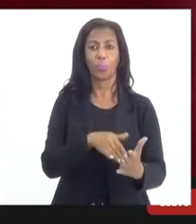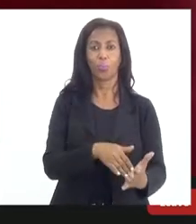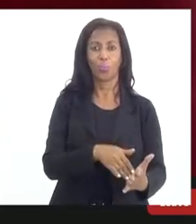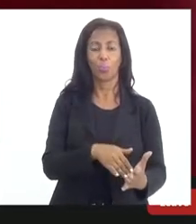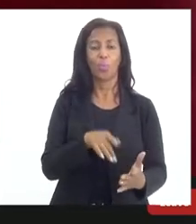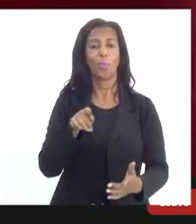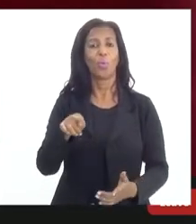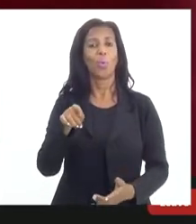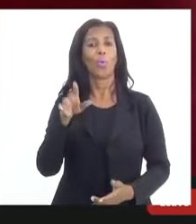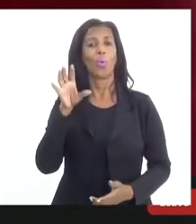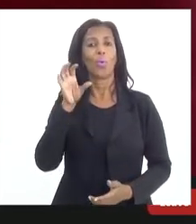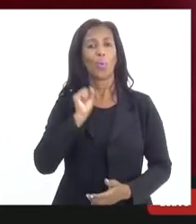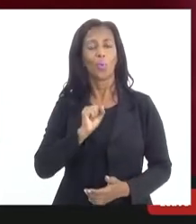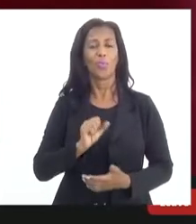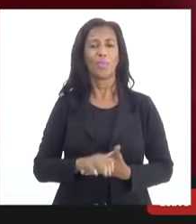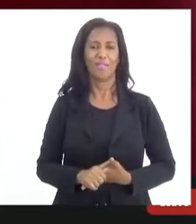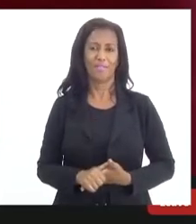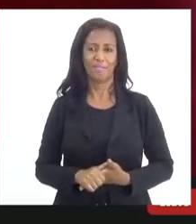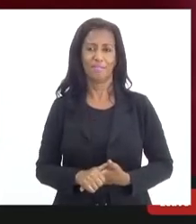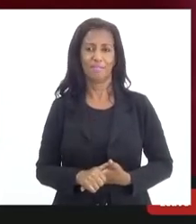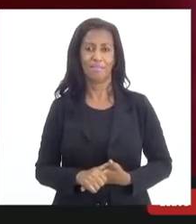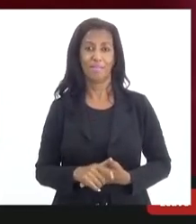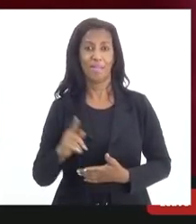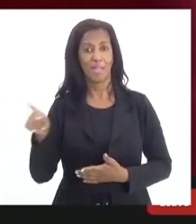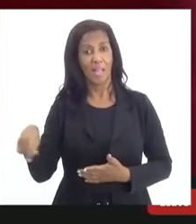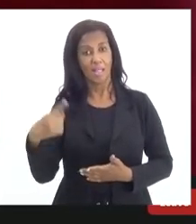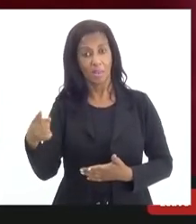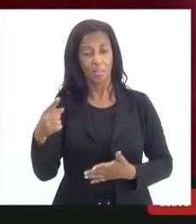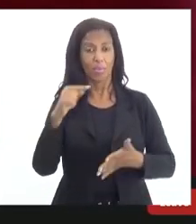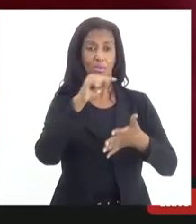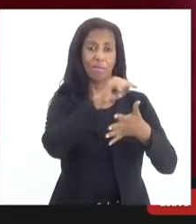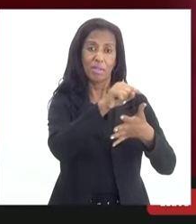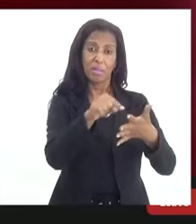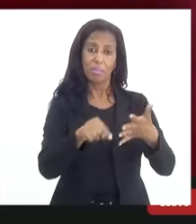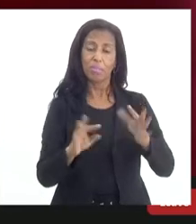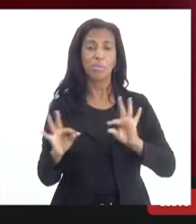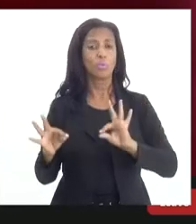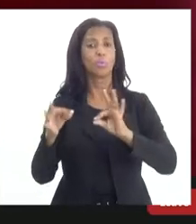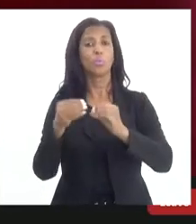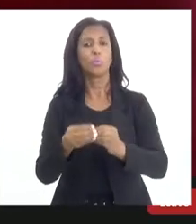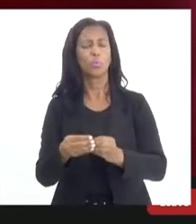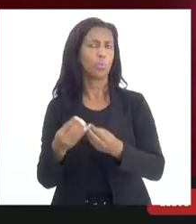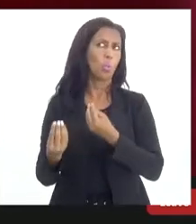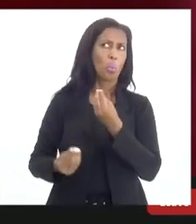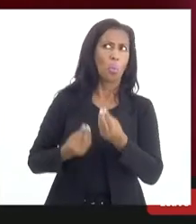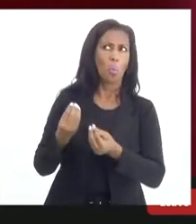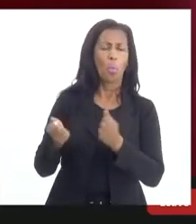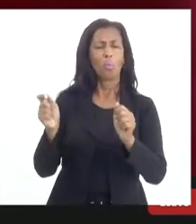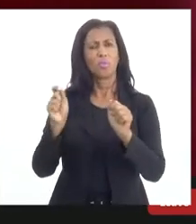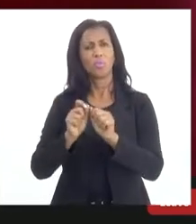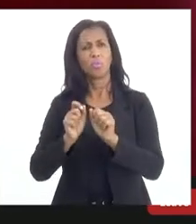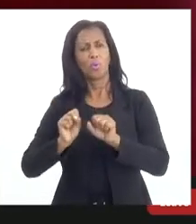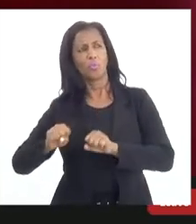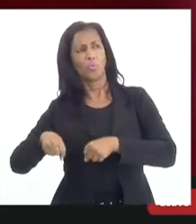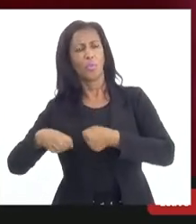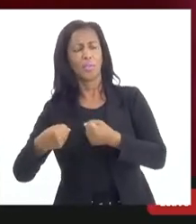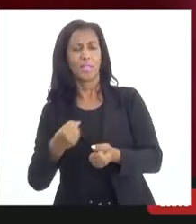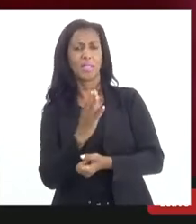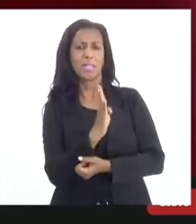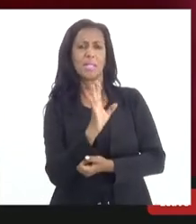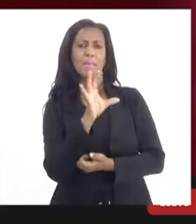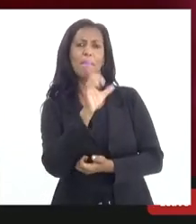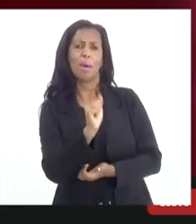ouvir e a senhora então fazer as suas ponderações e sobretudo como é que a gente pode fortalecer esse banco de